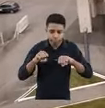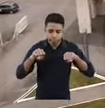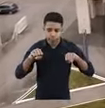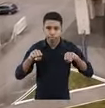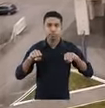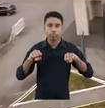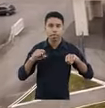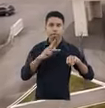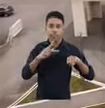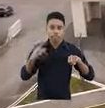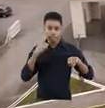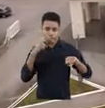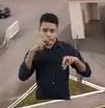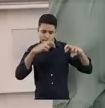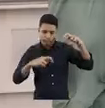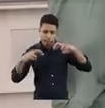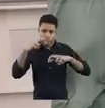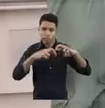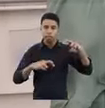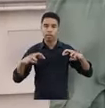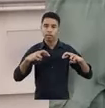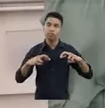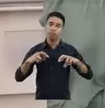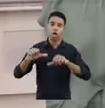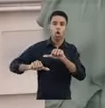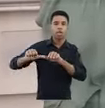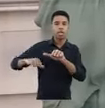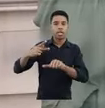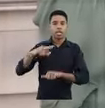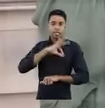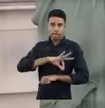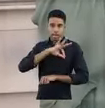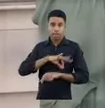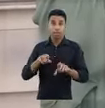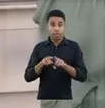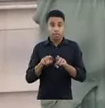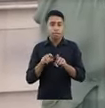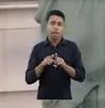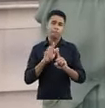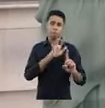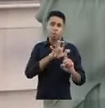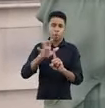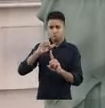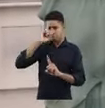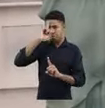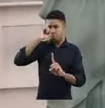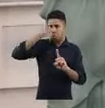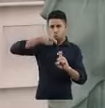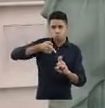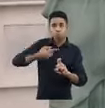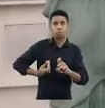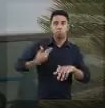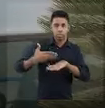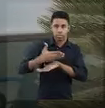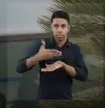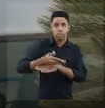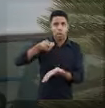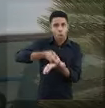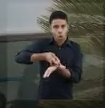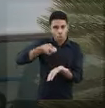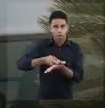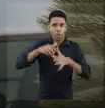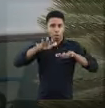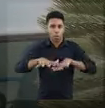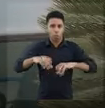influenciava na sua remuneração e ainda uma certa coação para a participação de